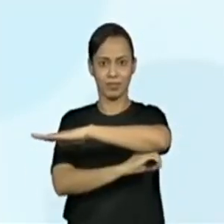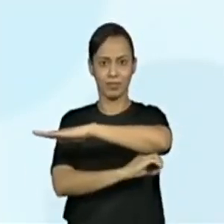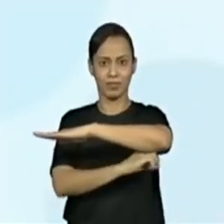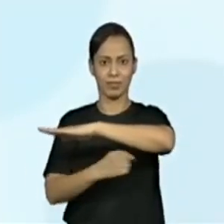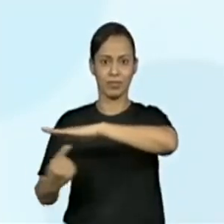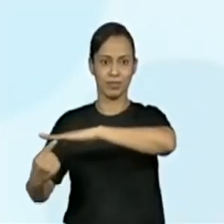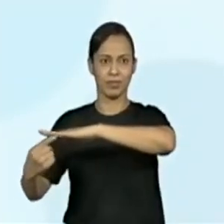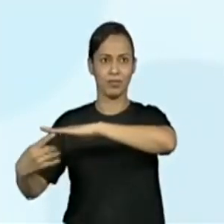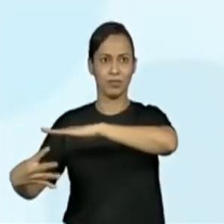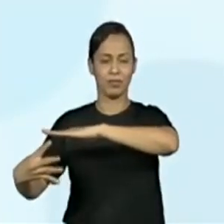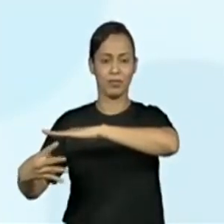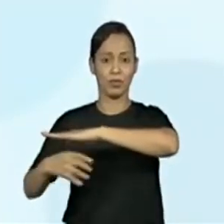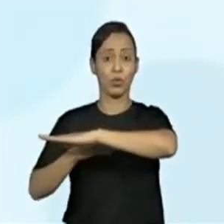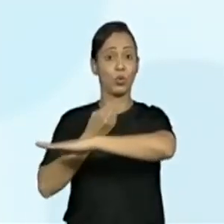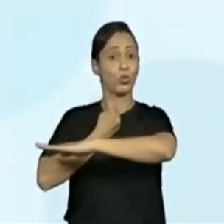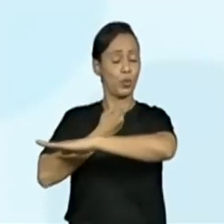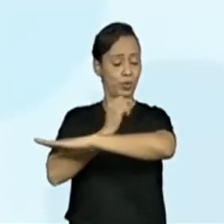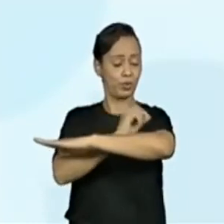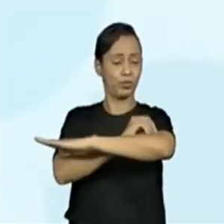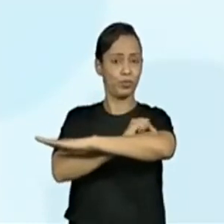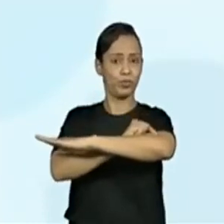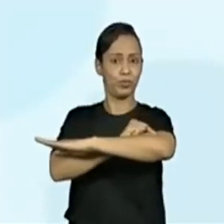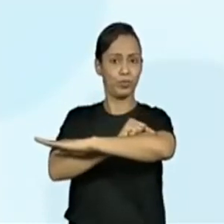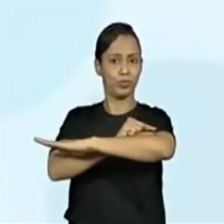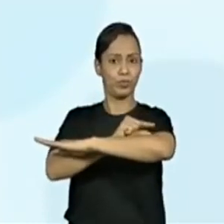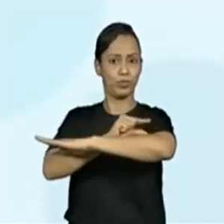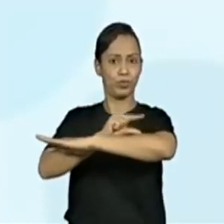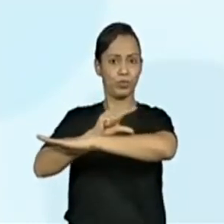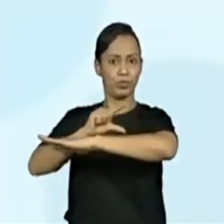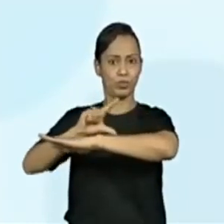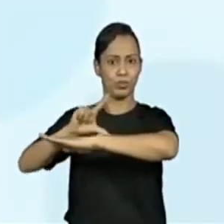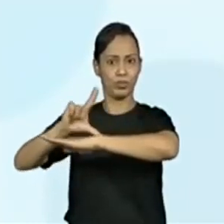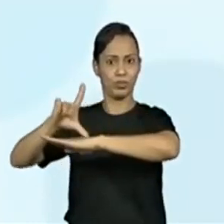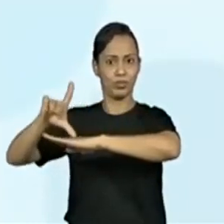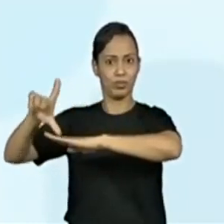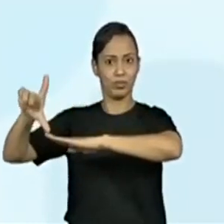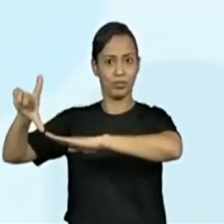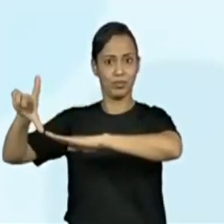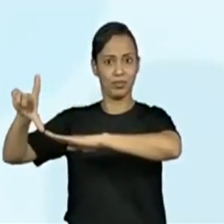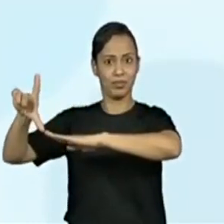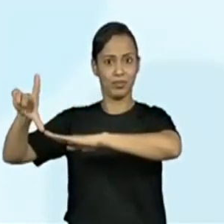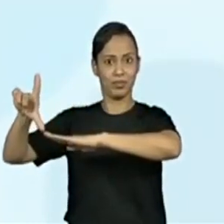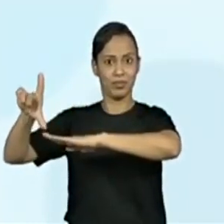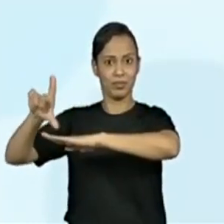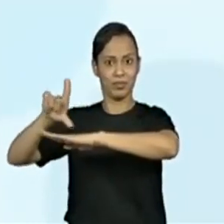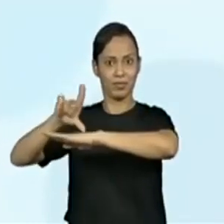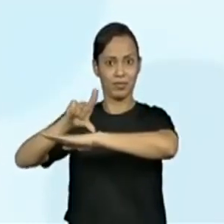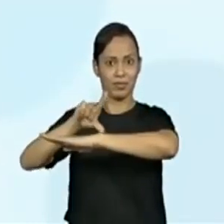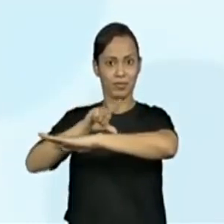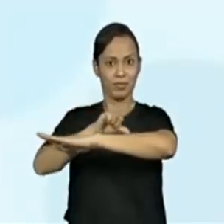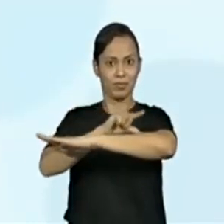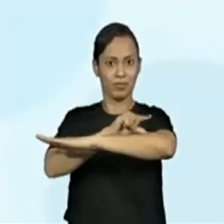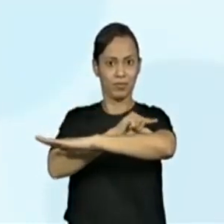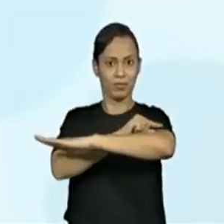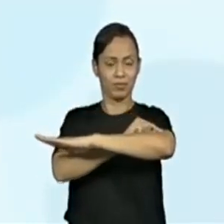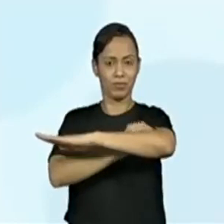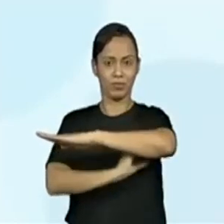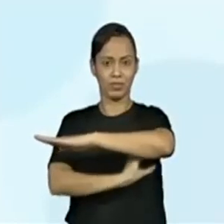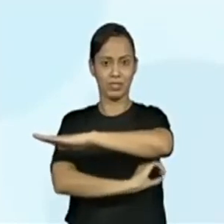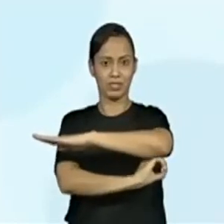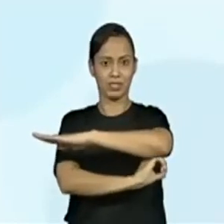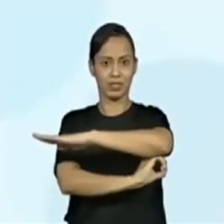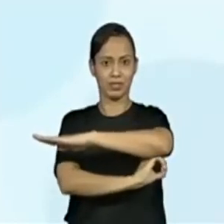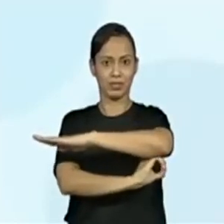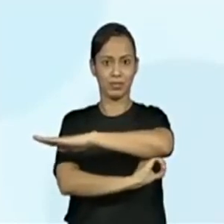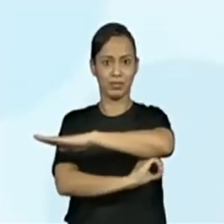Isso. Ela aumentou, os números foram aumentando, então, a sequência é crescente. Muito Posso colocar assim? Pode colocar. Ela começa